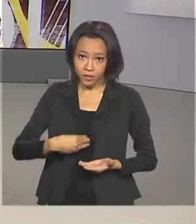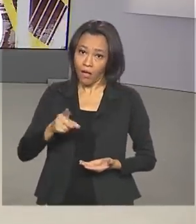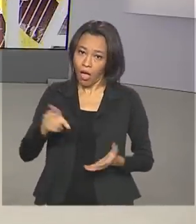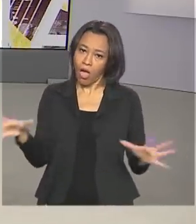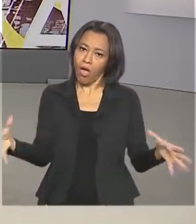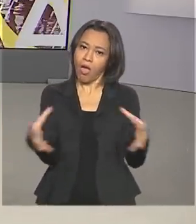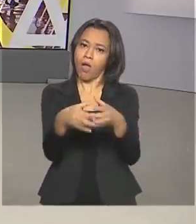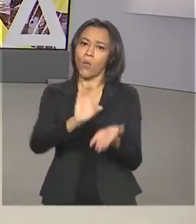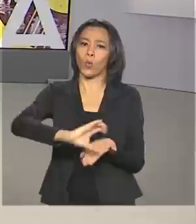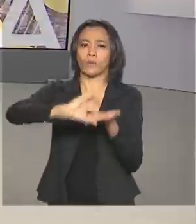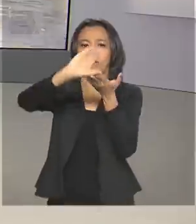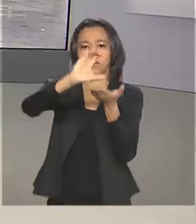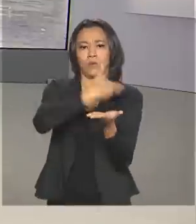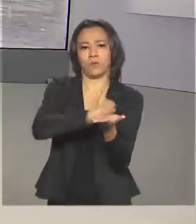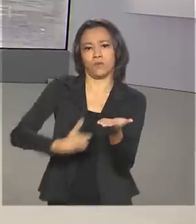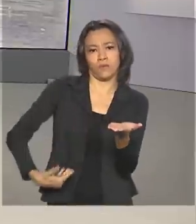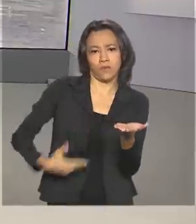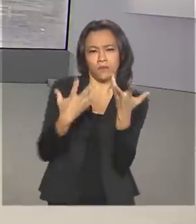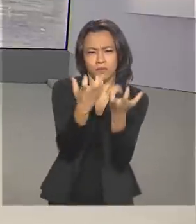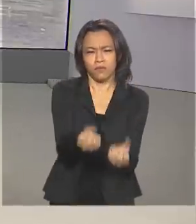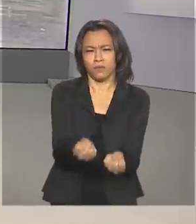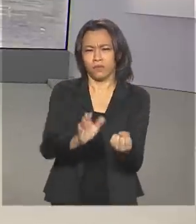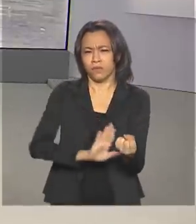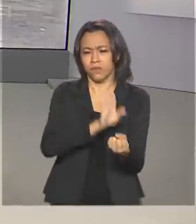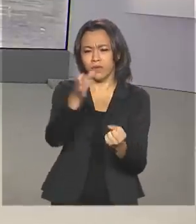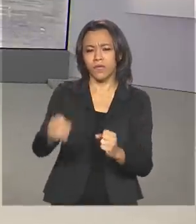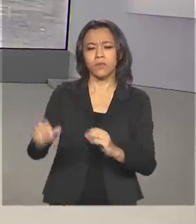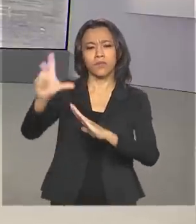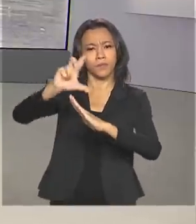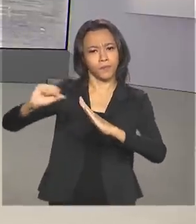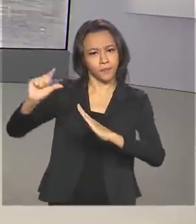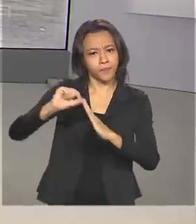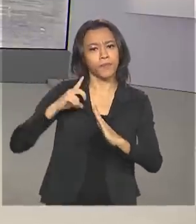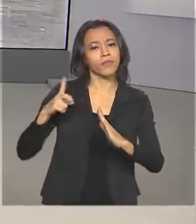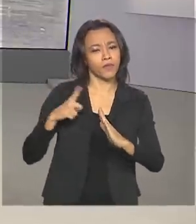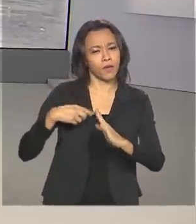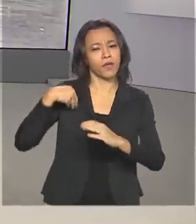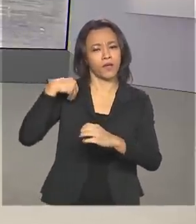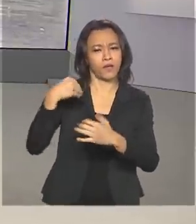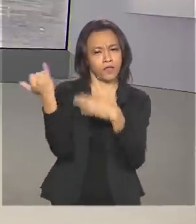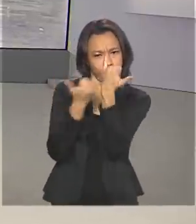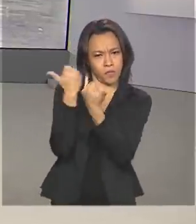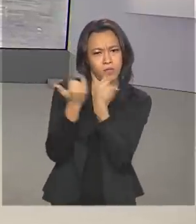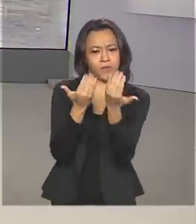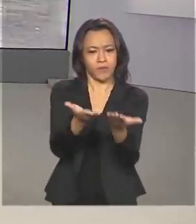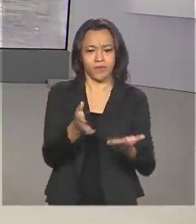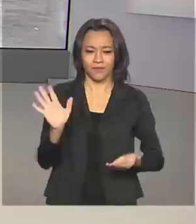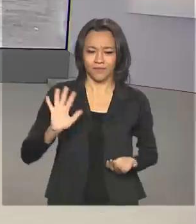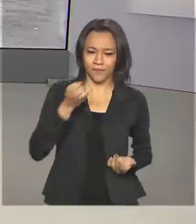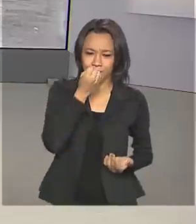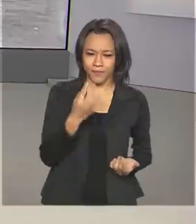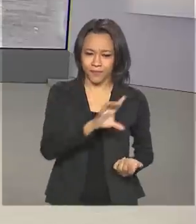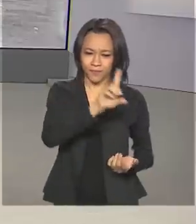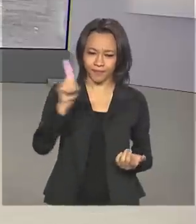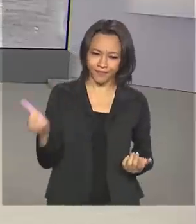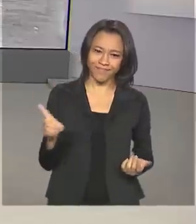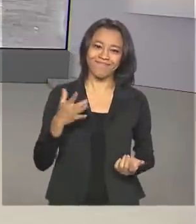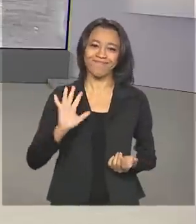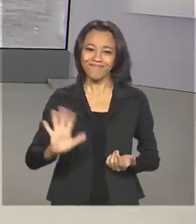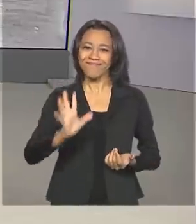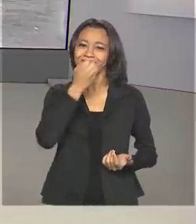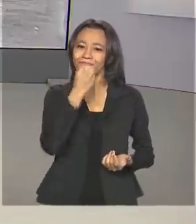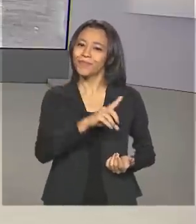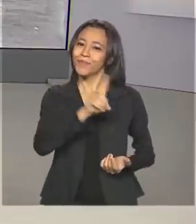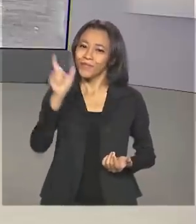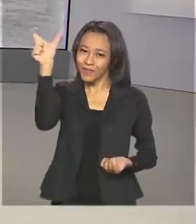Vamos então ao vivo ao Palácio do Planalto. O repórter Glauco de Queiroz tem as informações para a gente. Glauco, bom dia. Olá, Renata. Bom dia